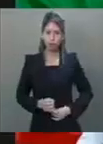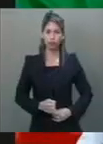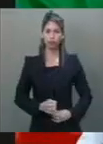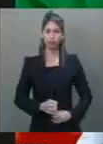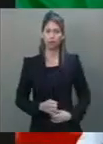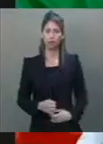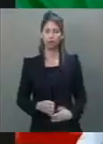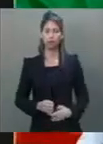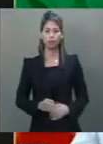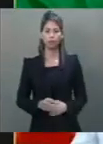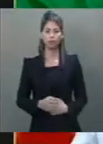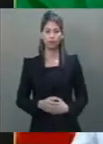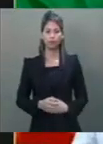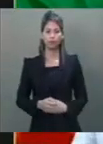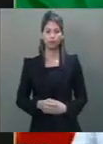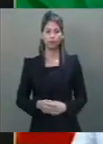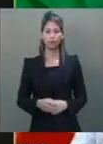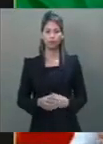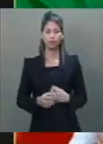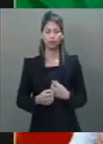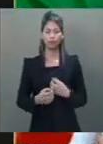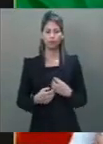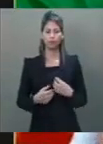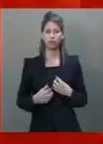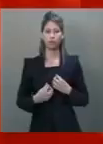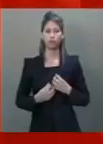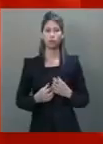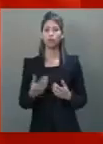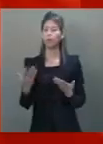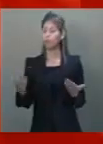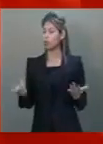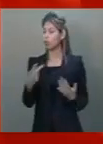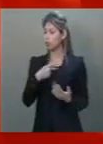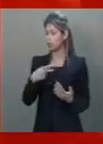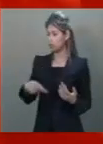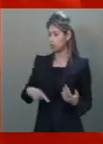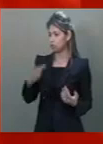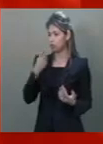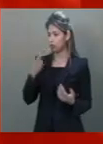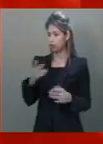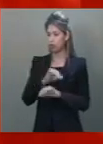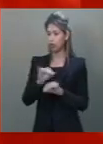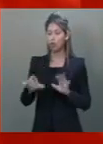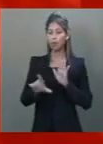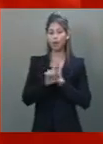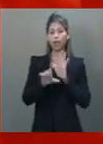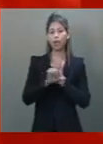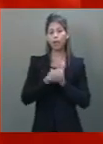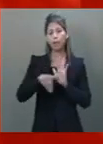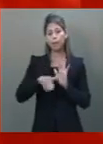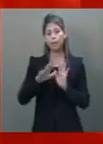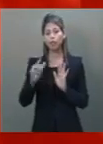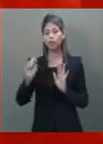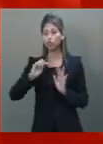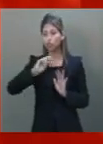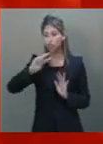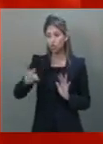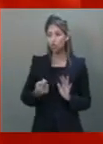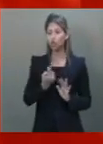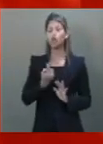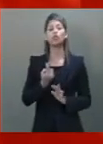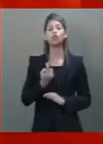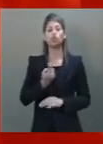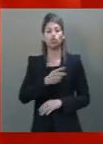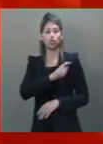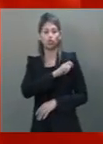Presidente de improviso aqui, dizendo que essa lei é uma lei muito importante, mais de 2 milhões de jovens senadores